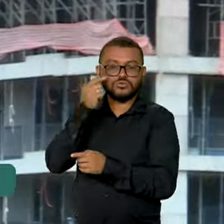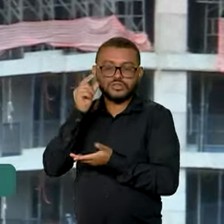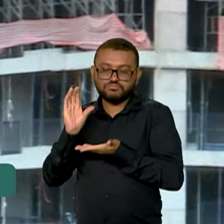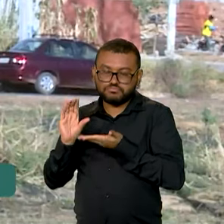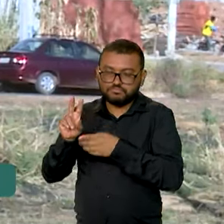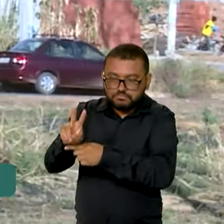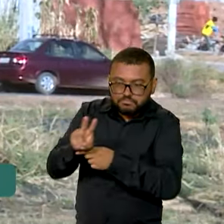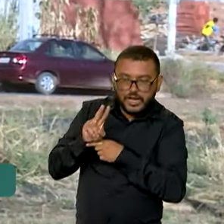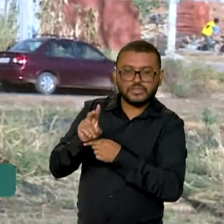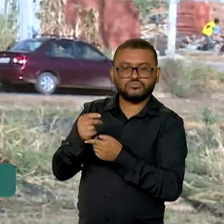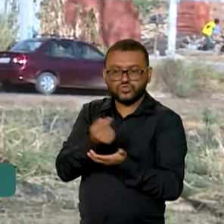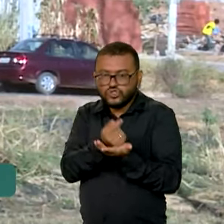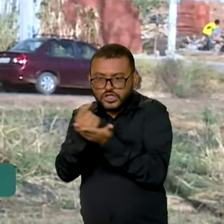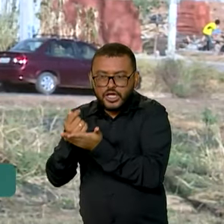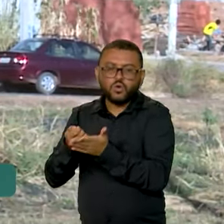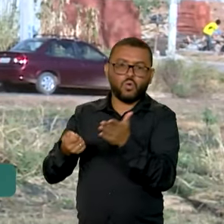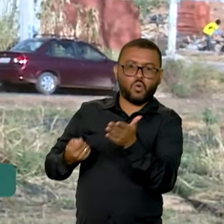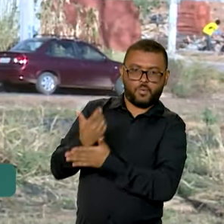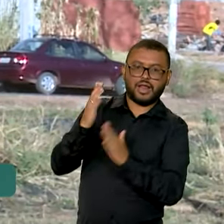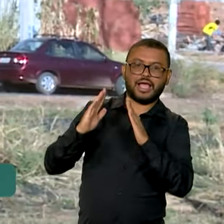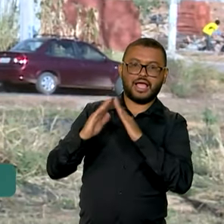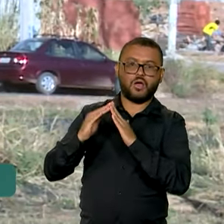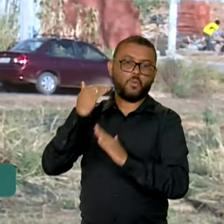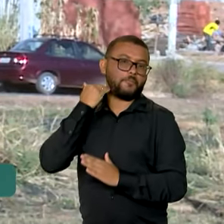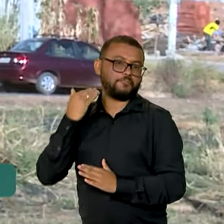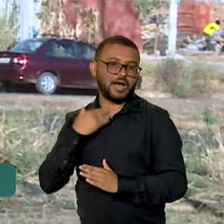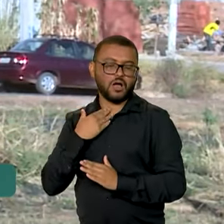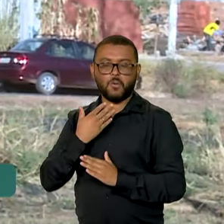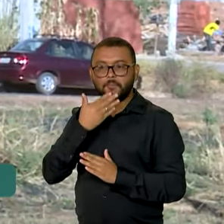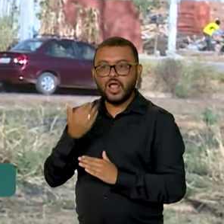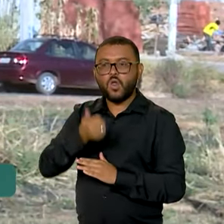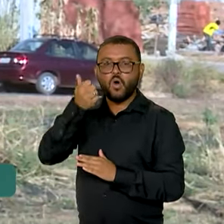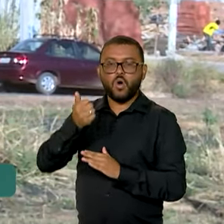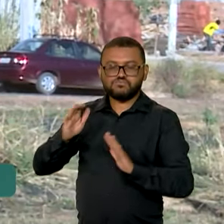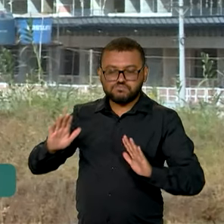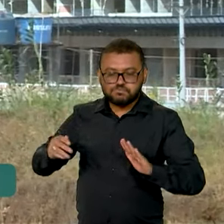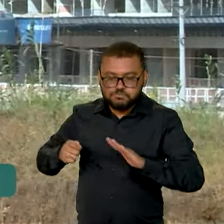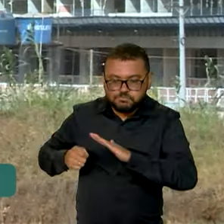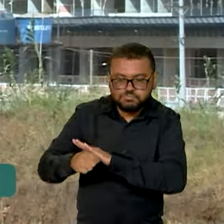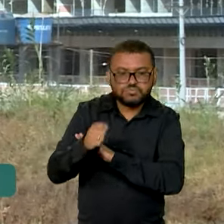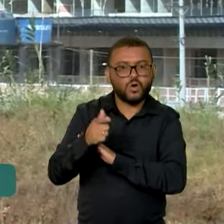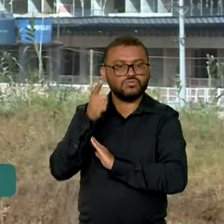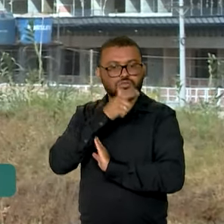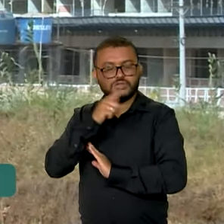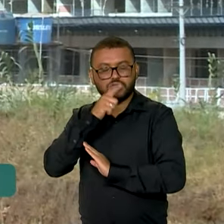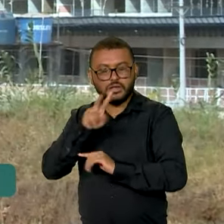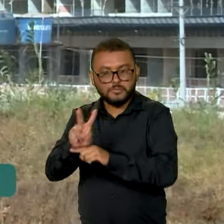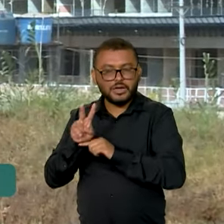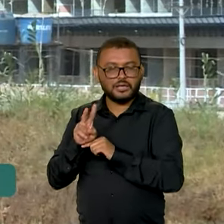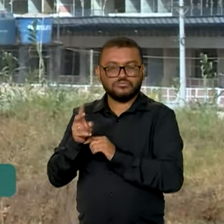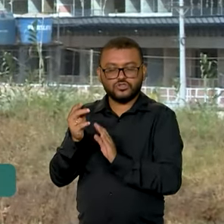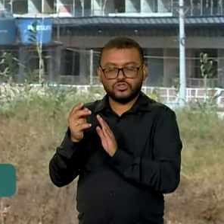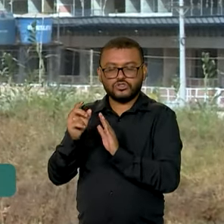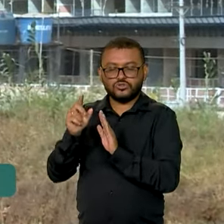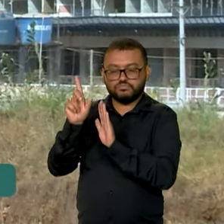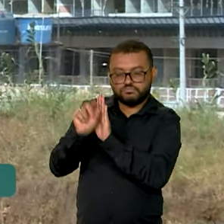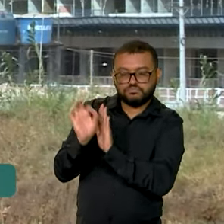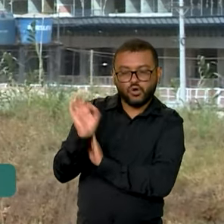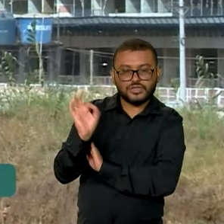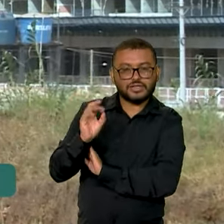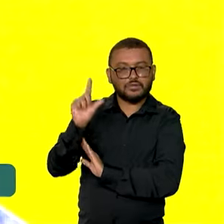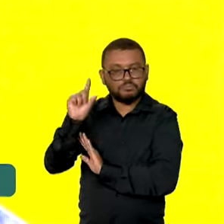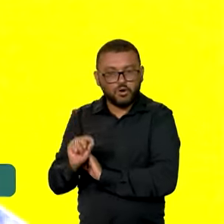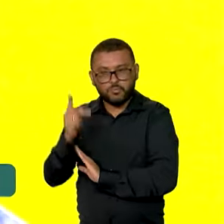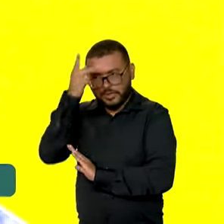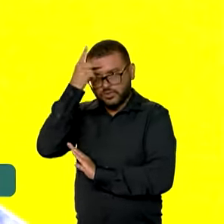imobiliário, permitindo que os bancos aumentem a oferta desse tipo de crédito em taxas acessíveis para famílias de classe